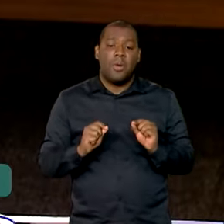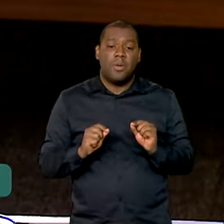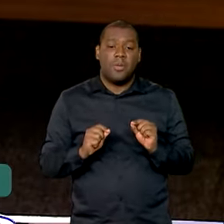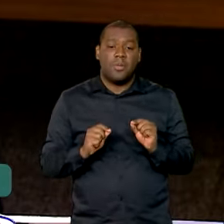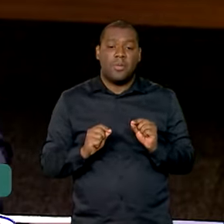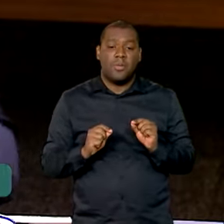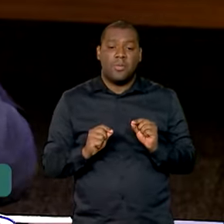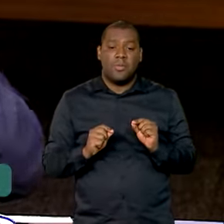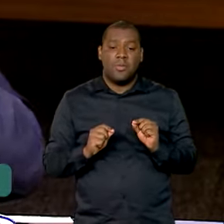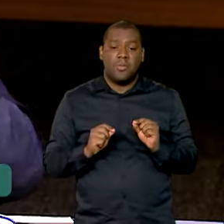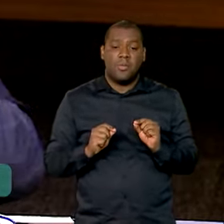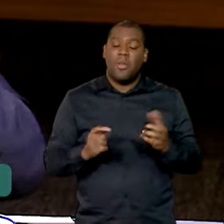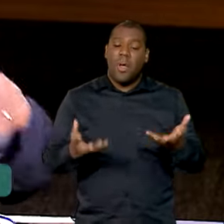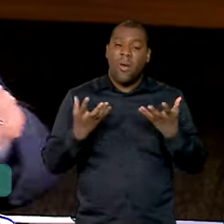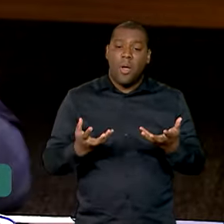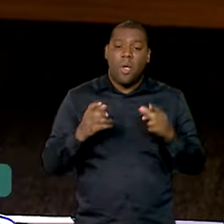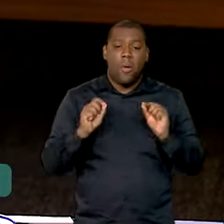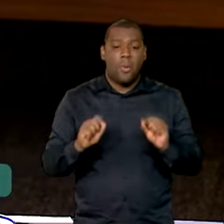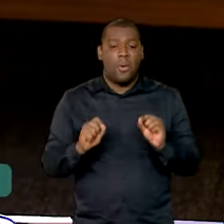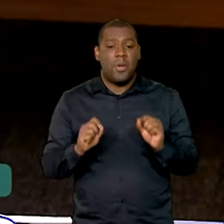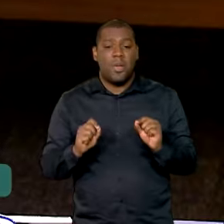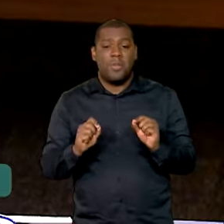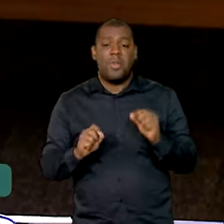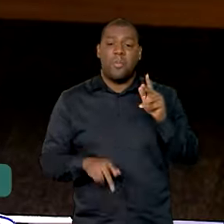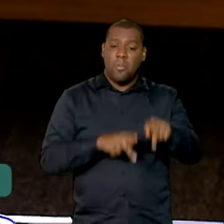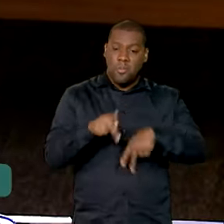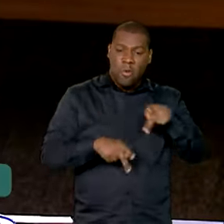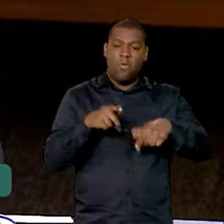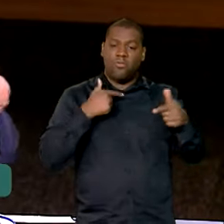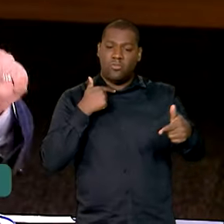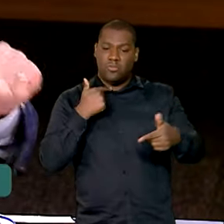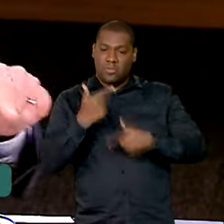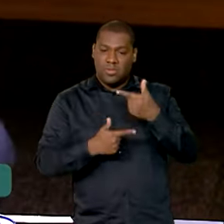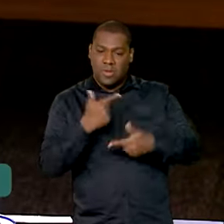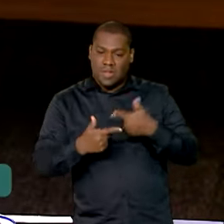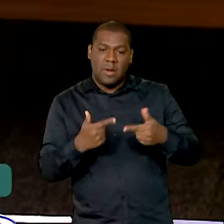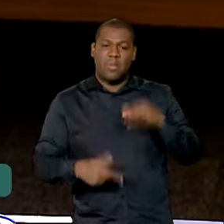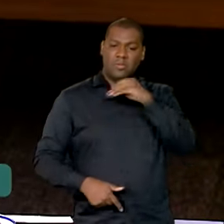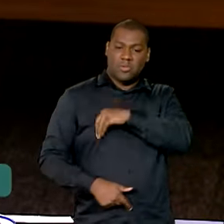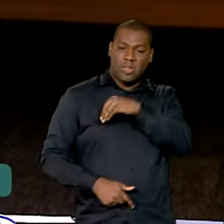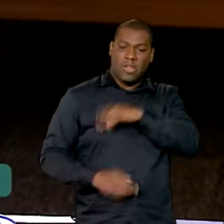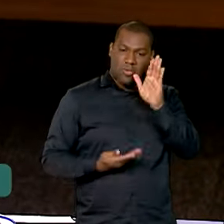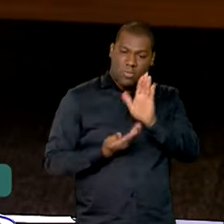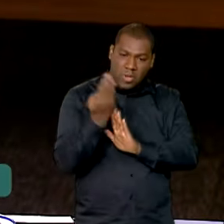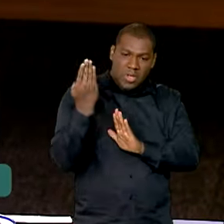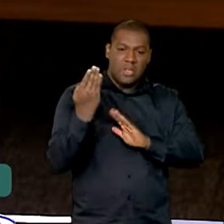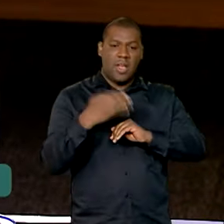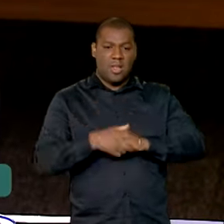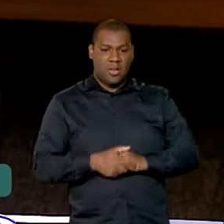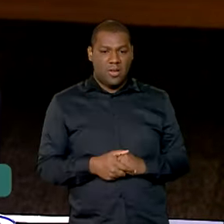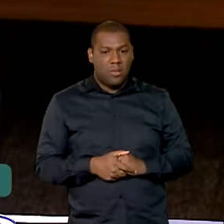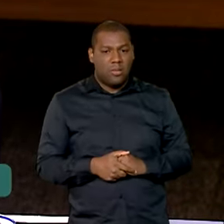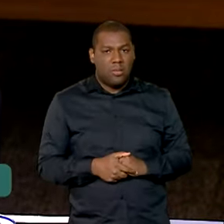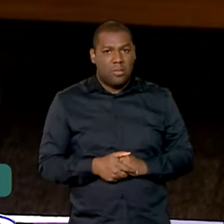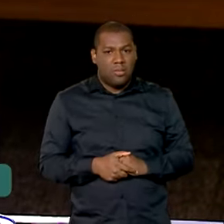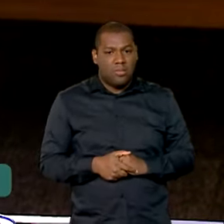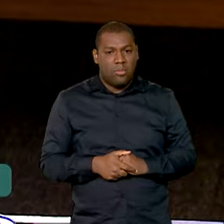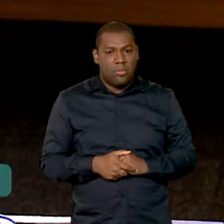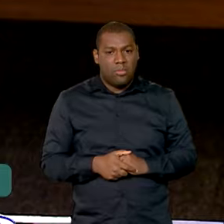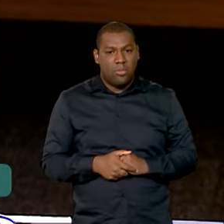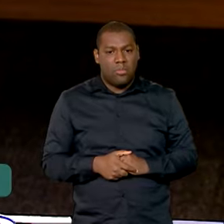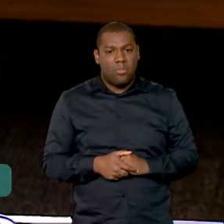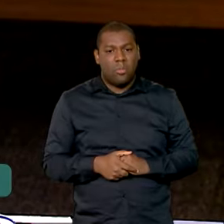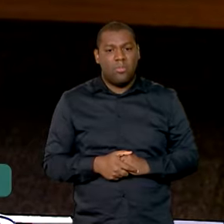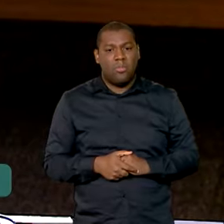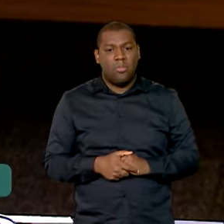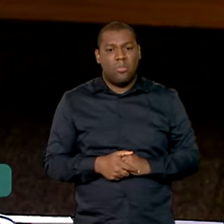Só para aumentar, eu nunca quero desoneração para aumentar a salária dos trabalhadores, ou que a desoneração para manter a estabilidade dos trabalhadores. Então,